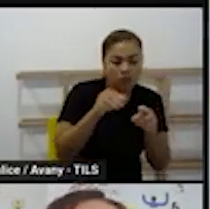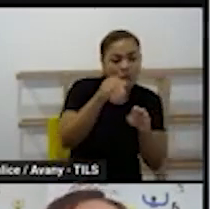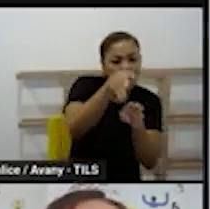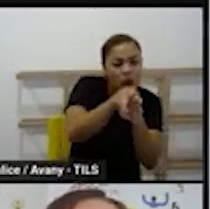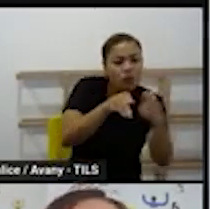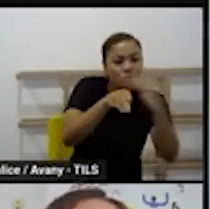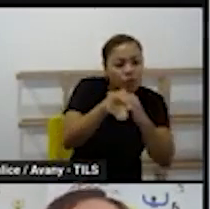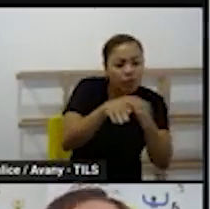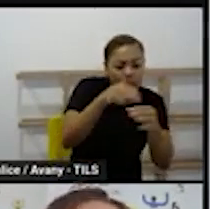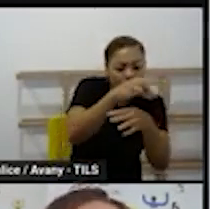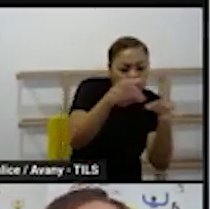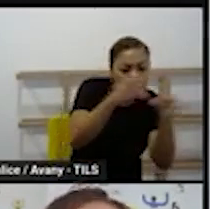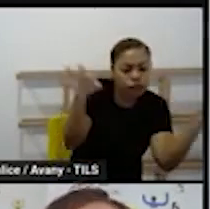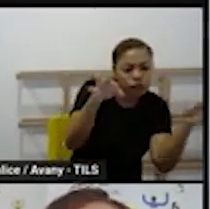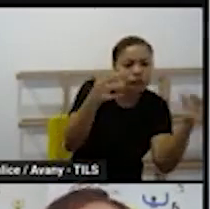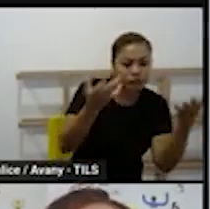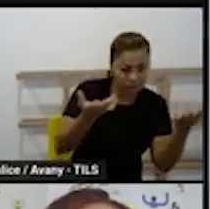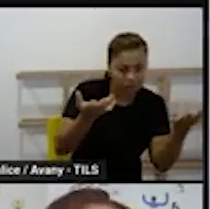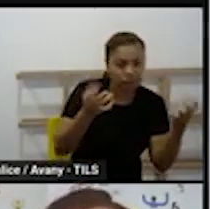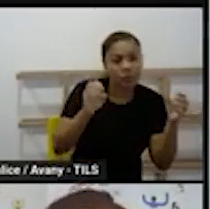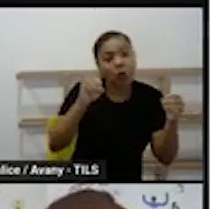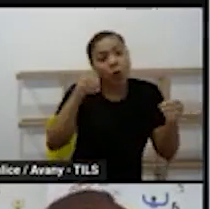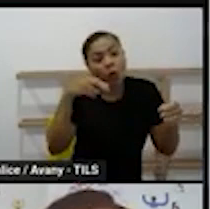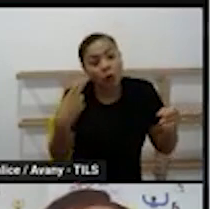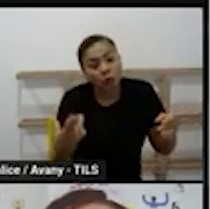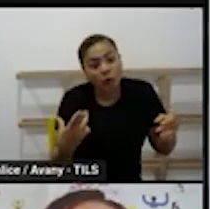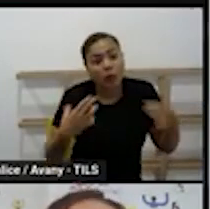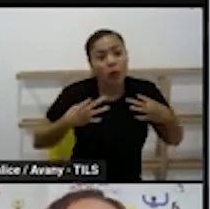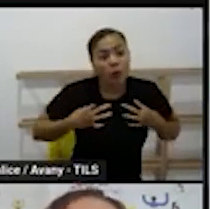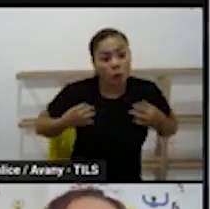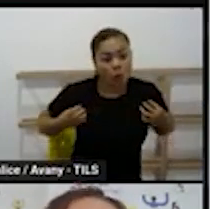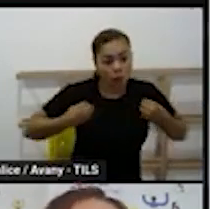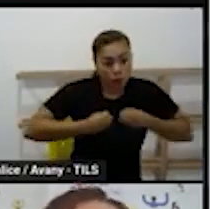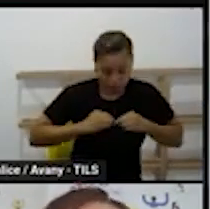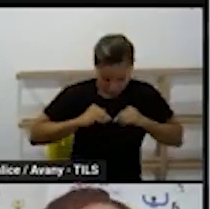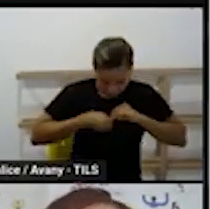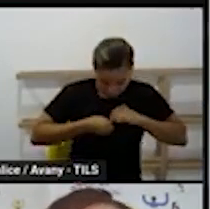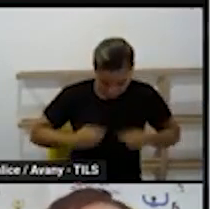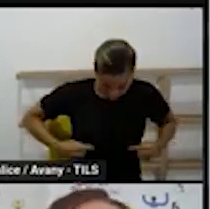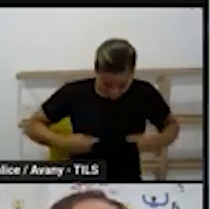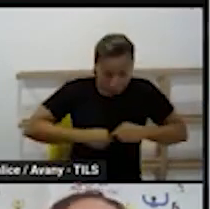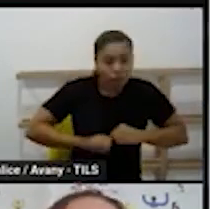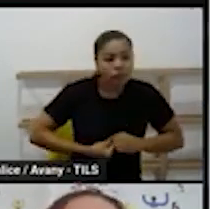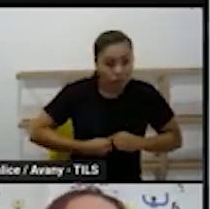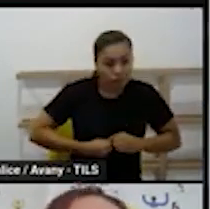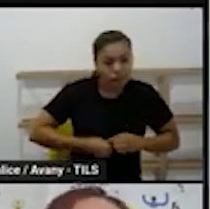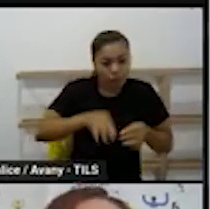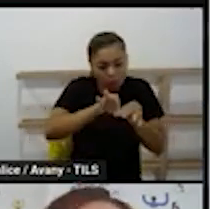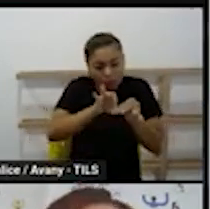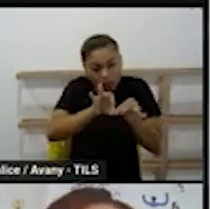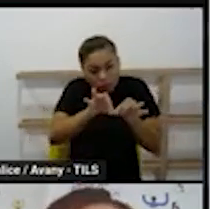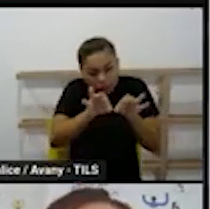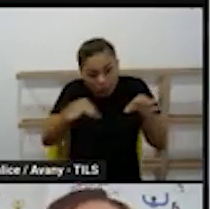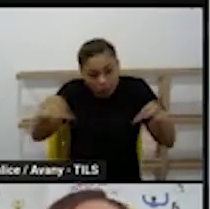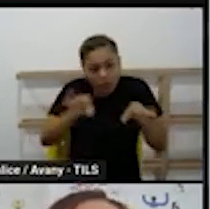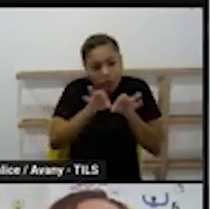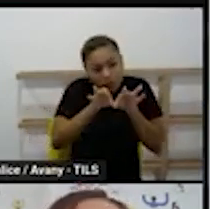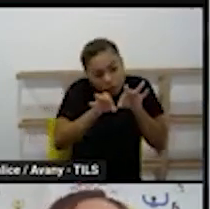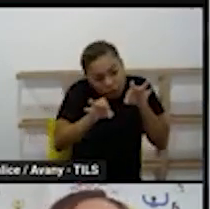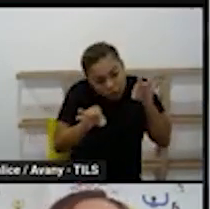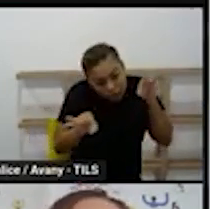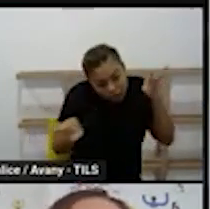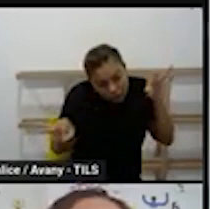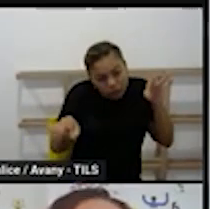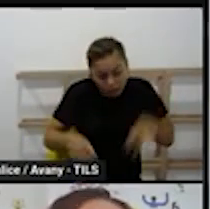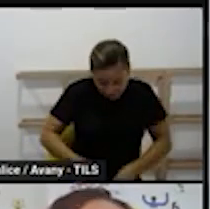colocar o botão o botão na na casa abrir o velcro o abrir o eclé né